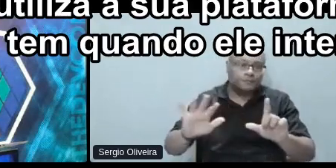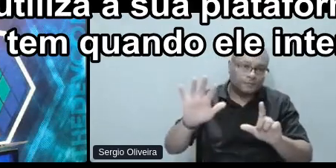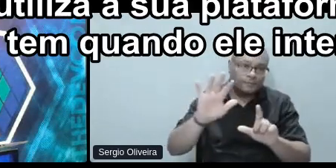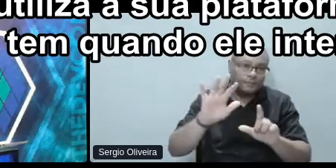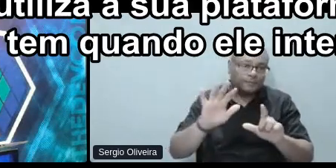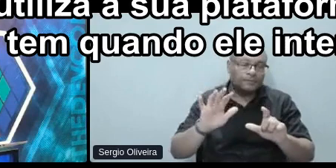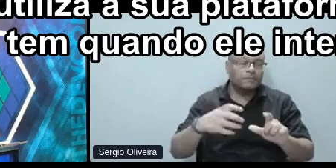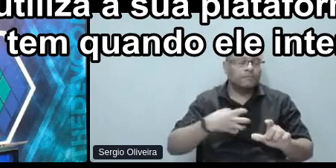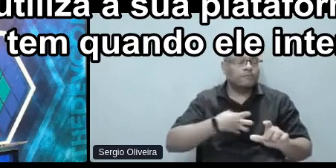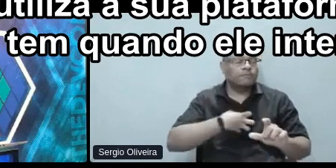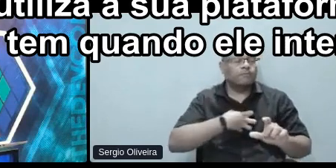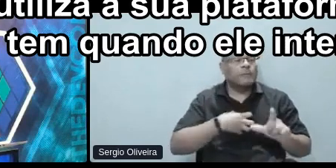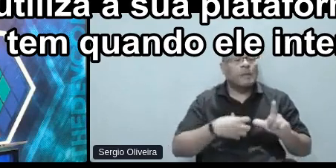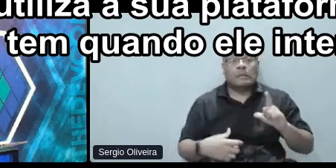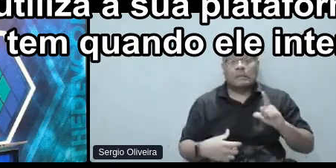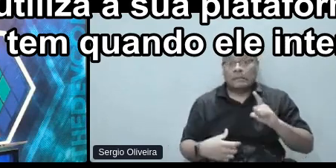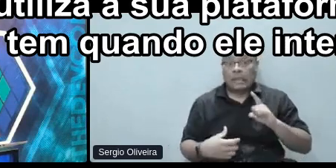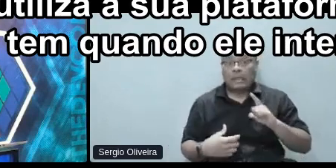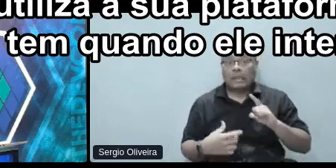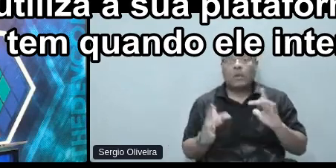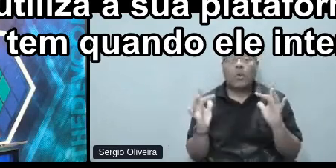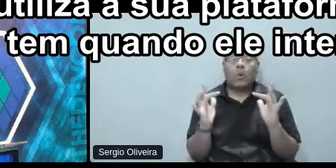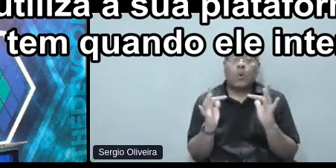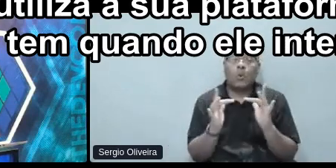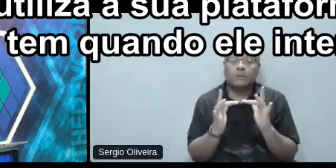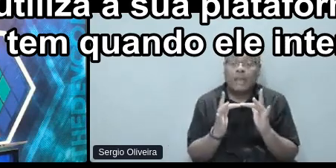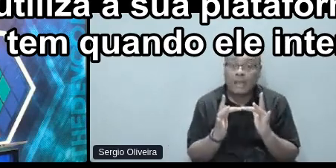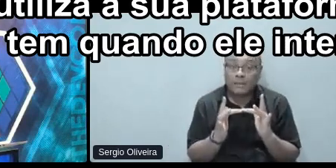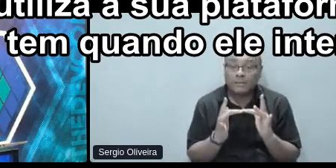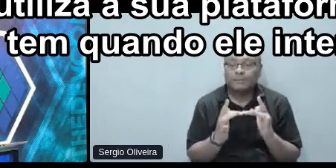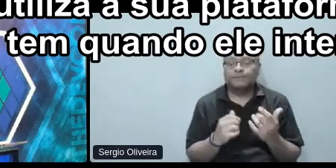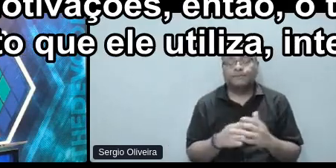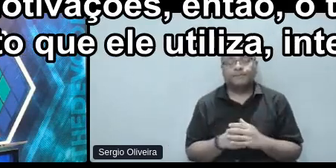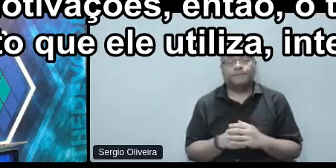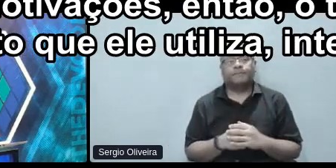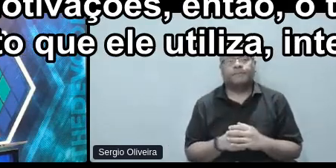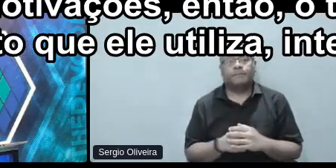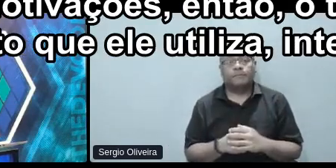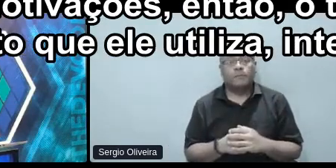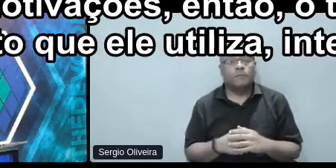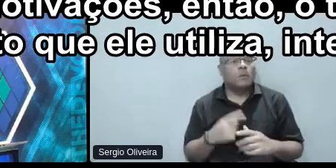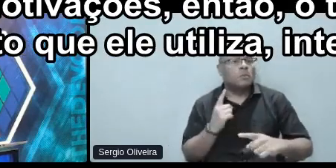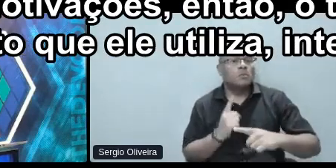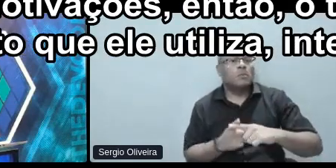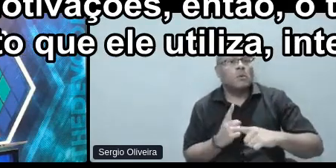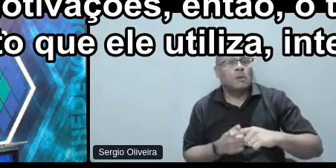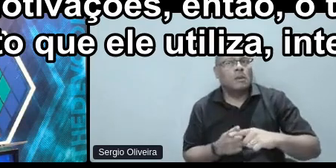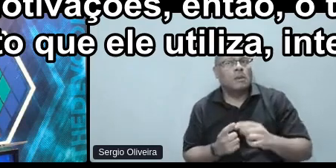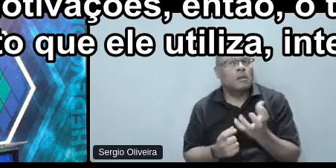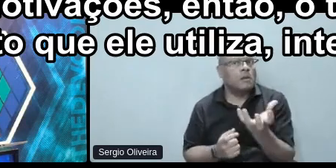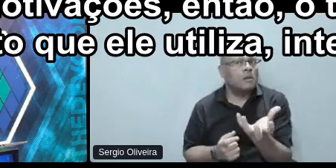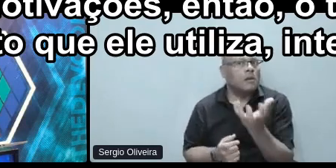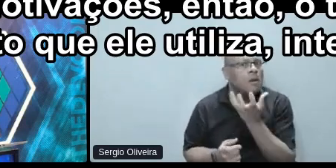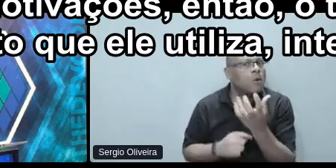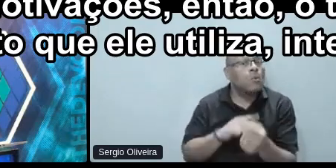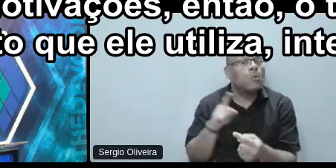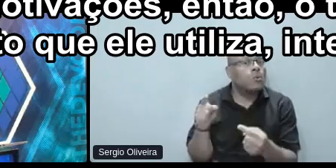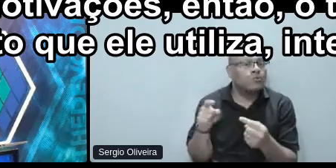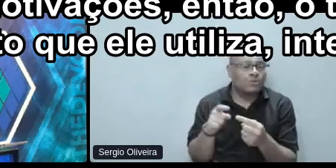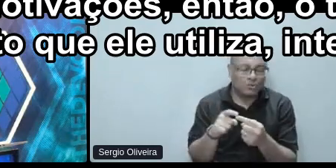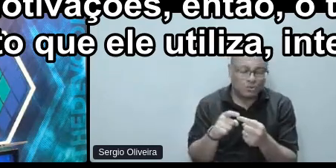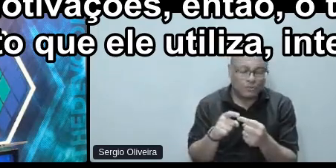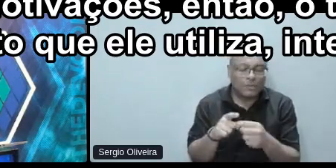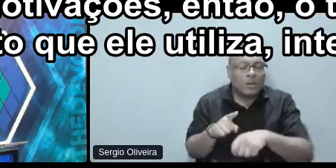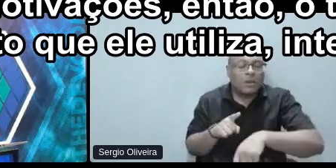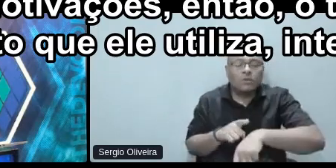as sensações que ele tem quando ele interage com isso, suas motivações. Então, o teu usuário, no